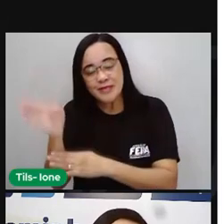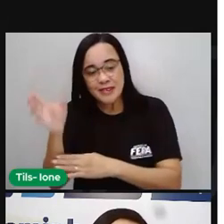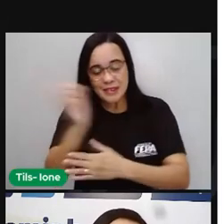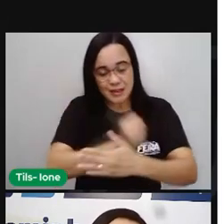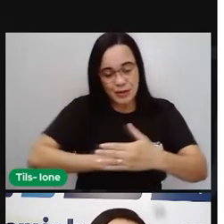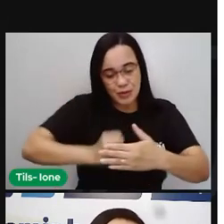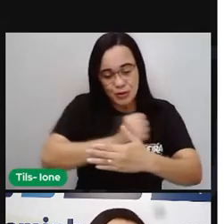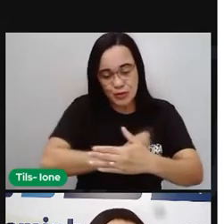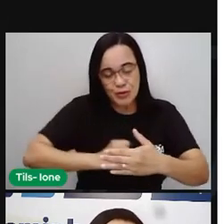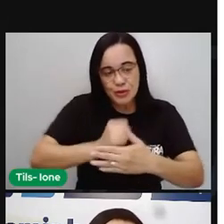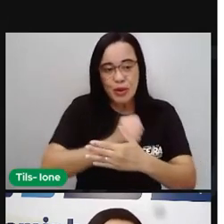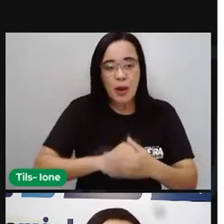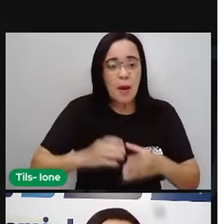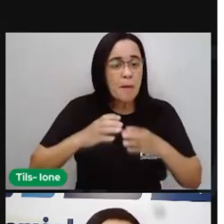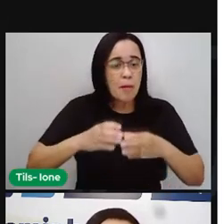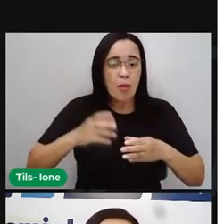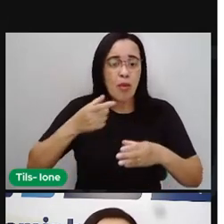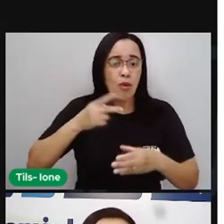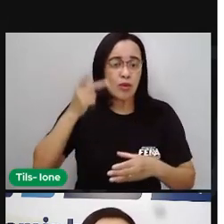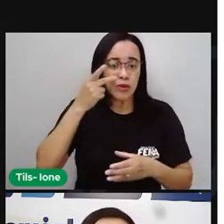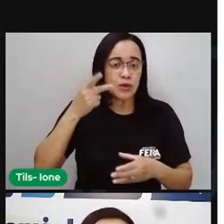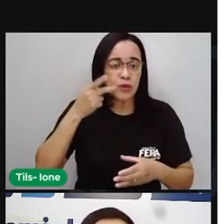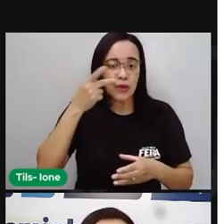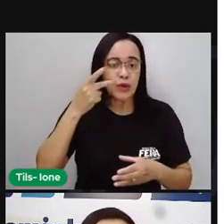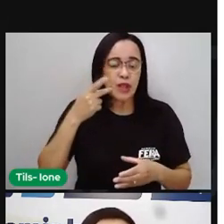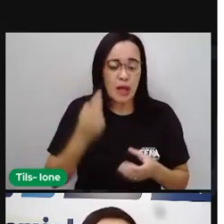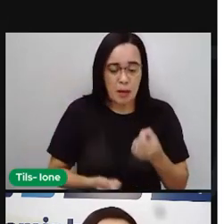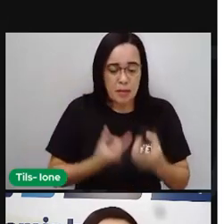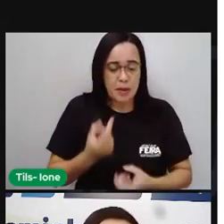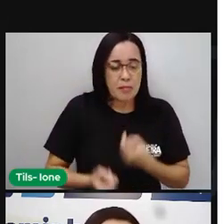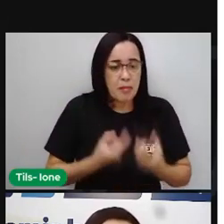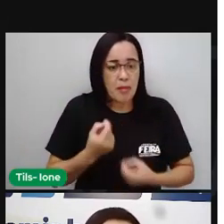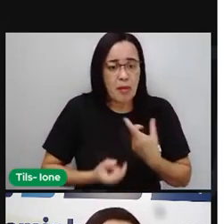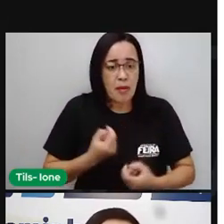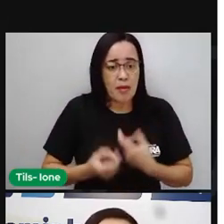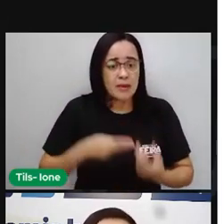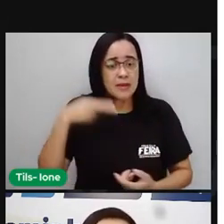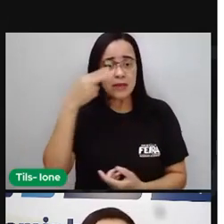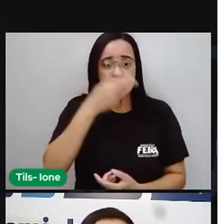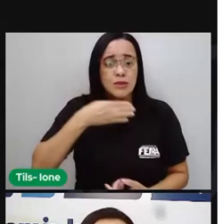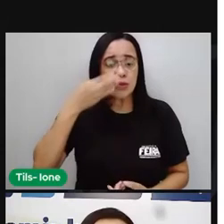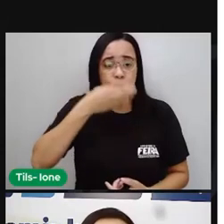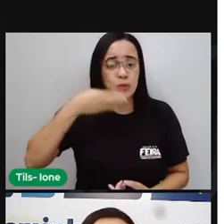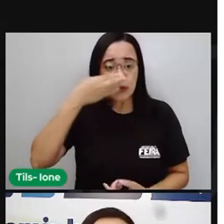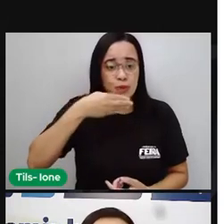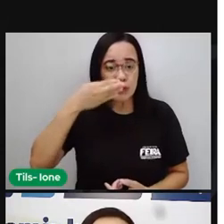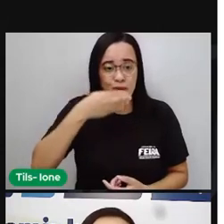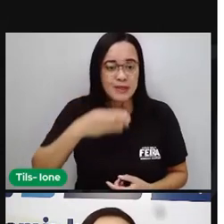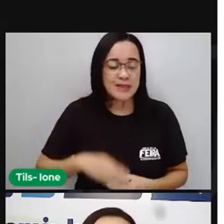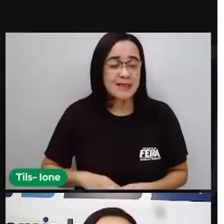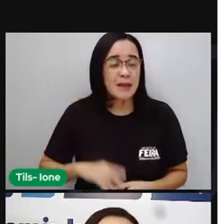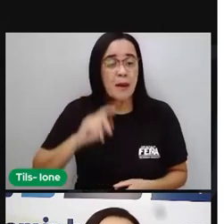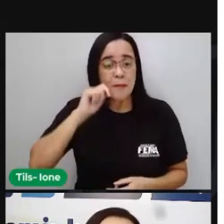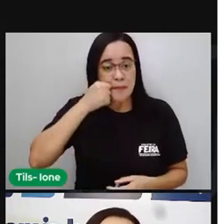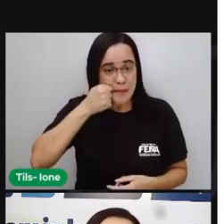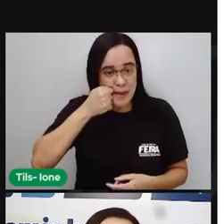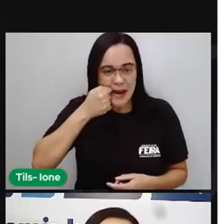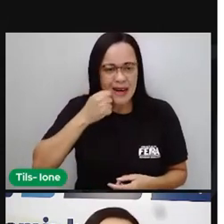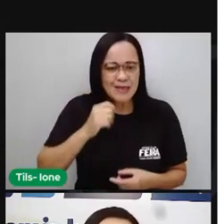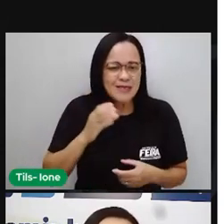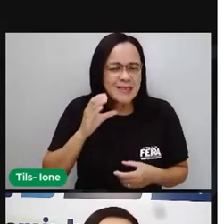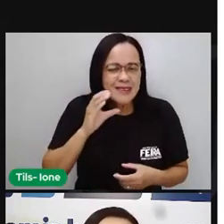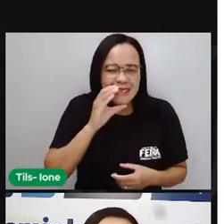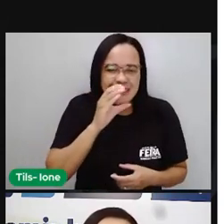chocolate, pipoca, brigadeiro e muito mais. Hum! E os pãezinhos saindo do forno,